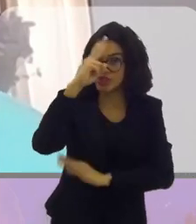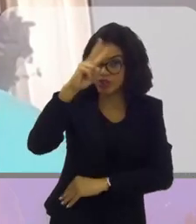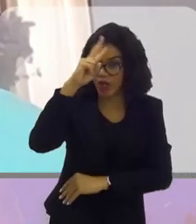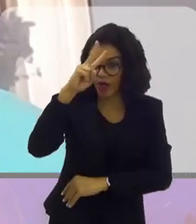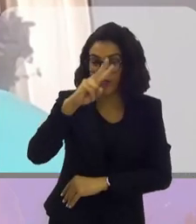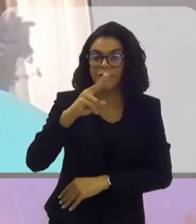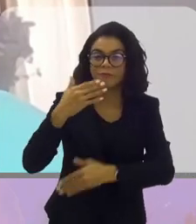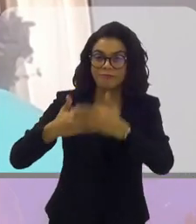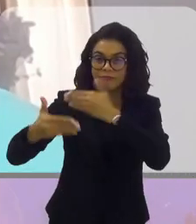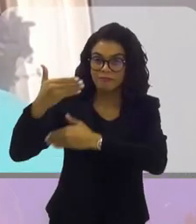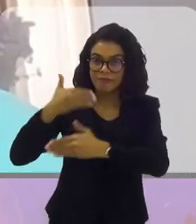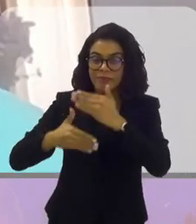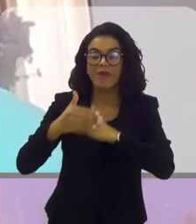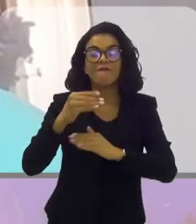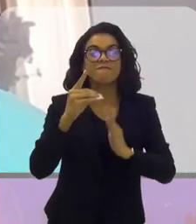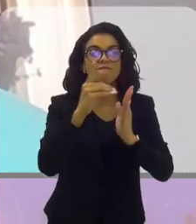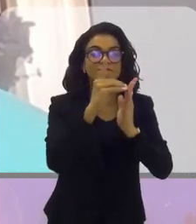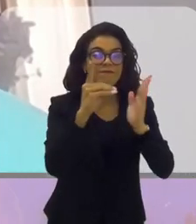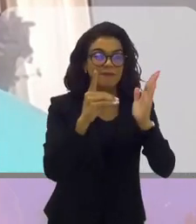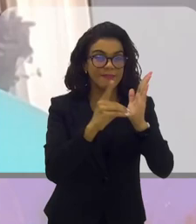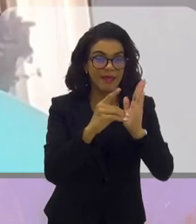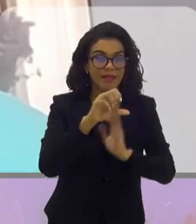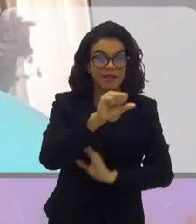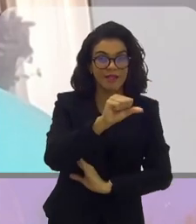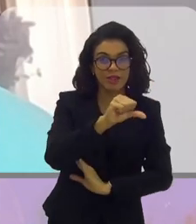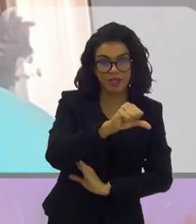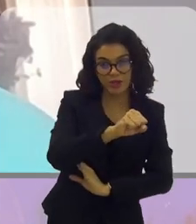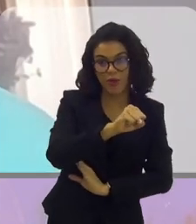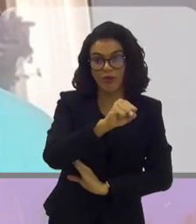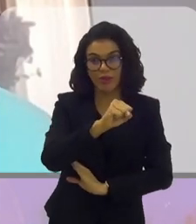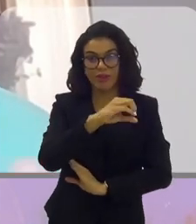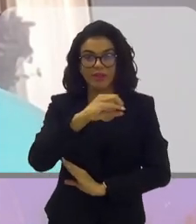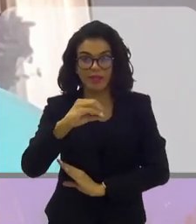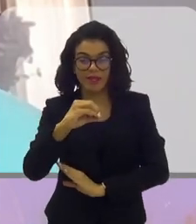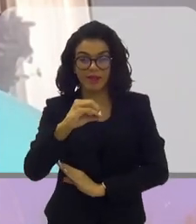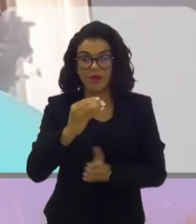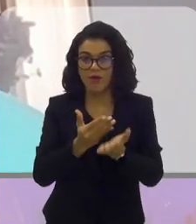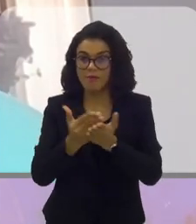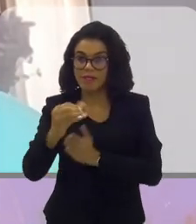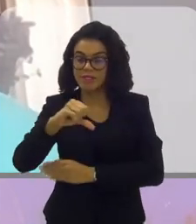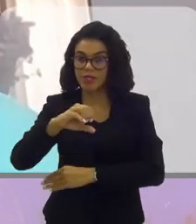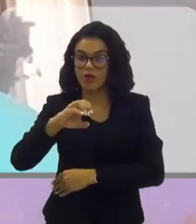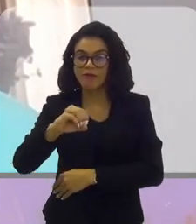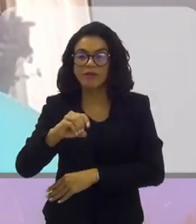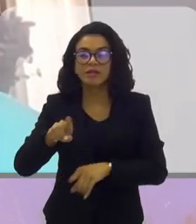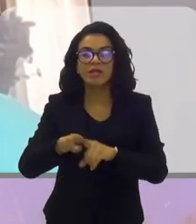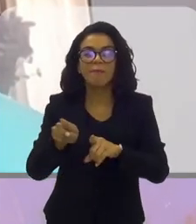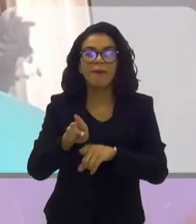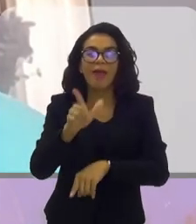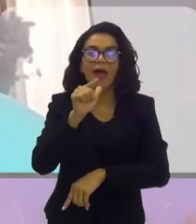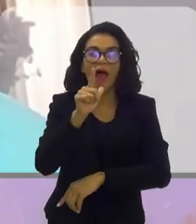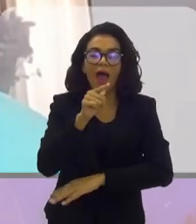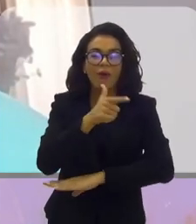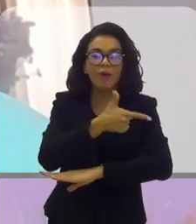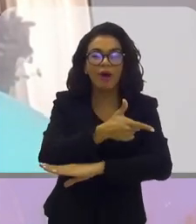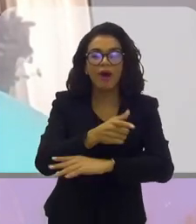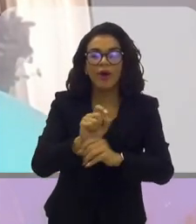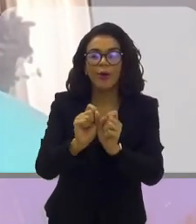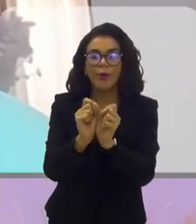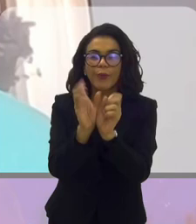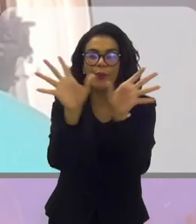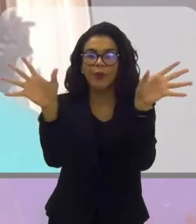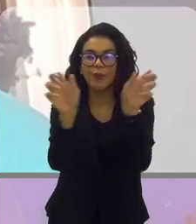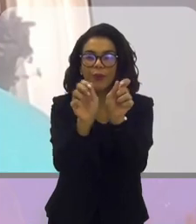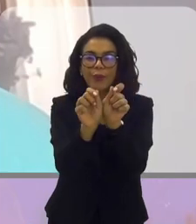começa a entrar no final da década de 80 e início da década de 90, os sistemas novos de drenagem, mais modernos, com